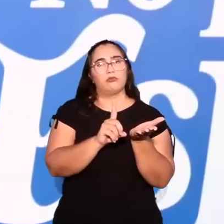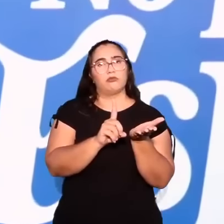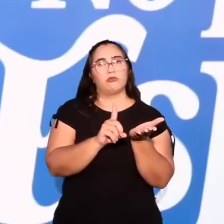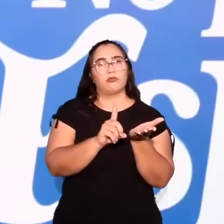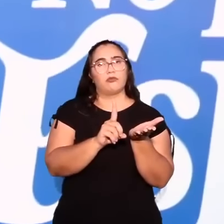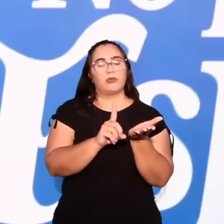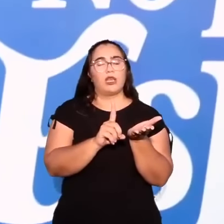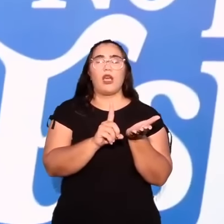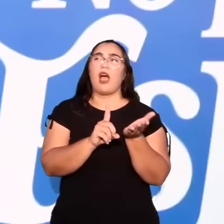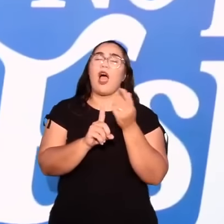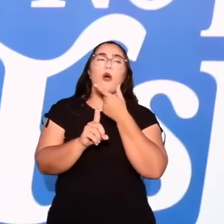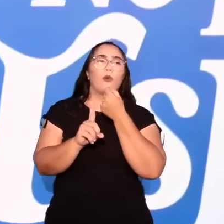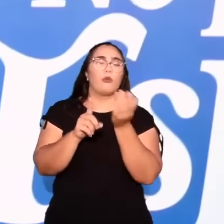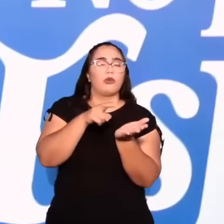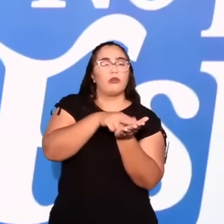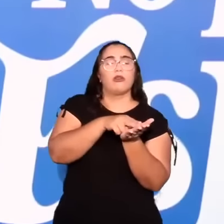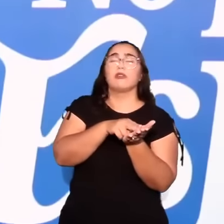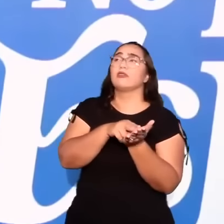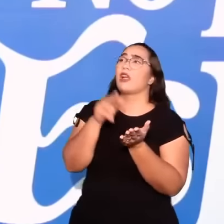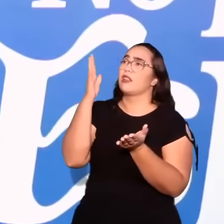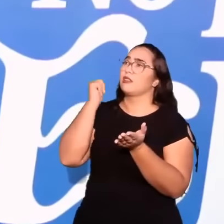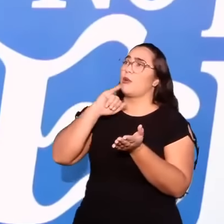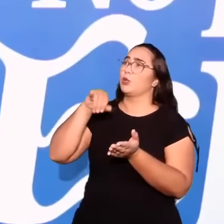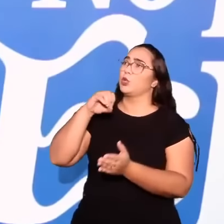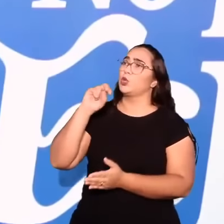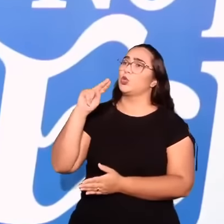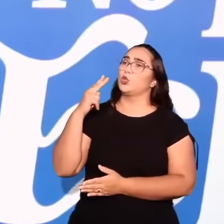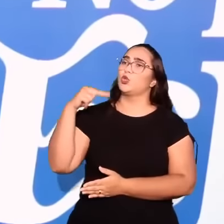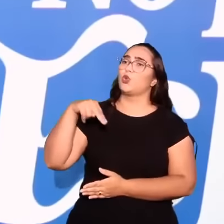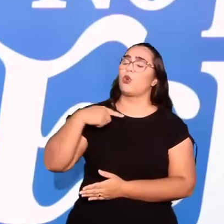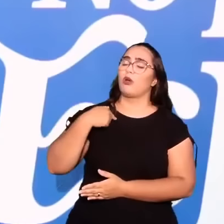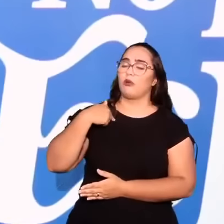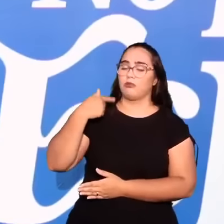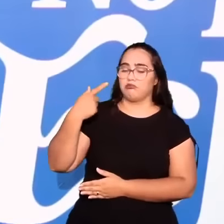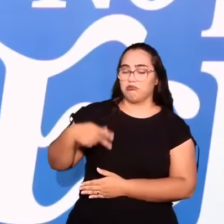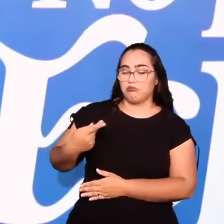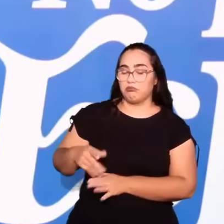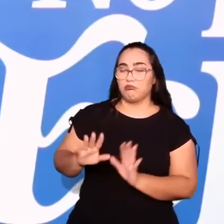Sabe John. Sim. Estou aqui.